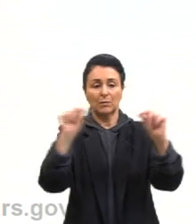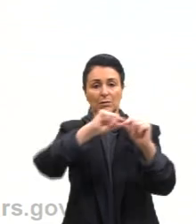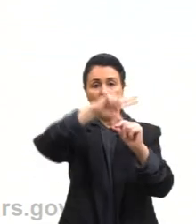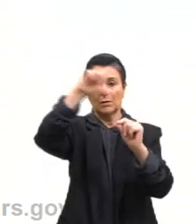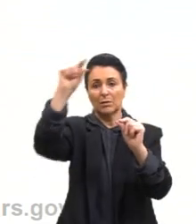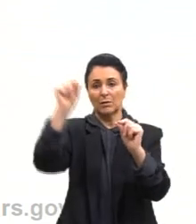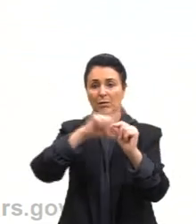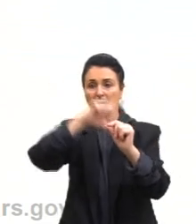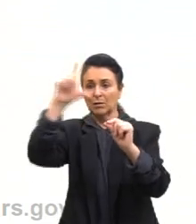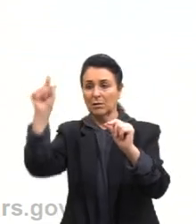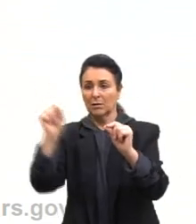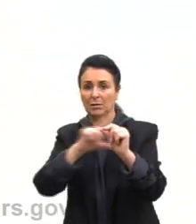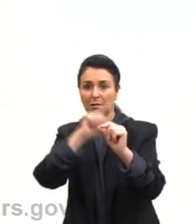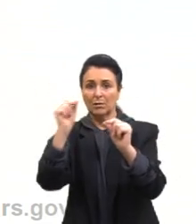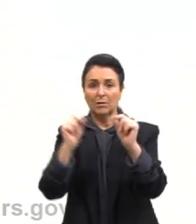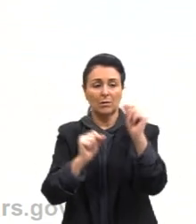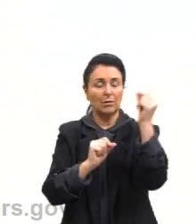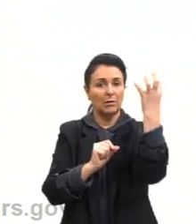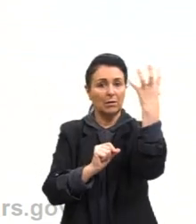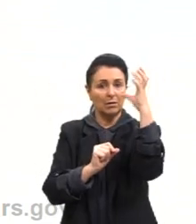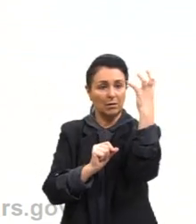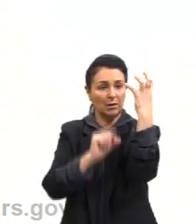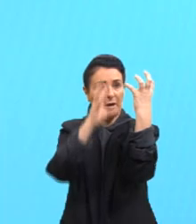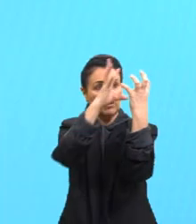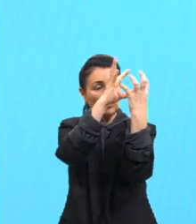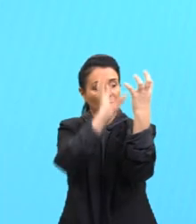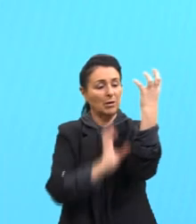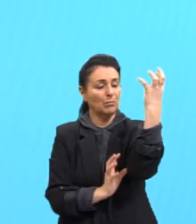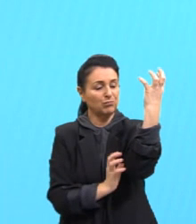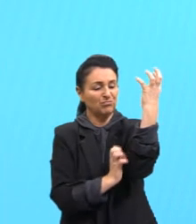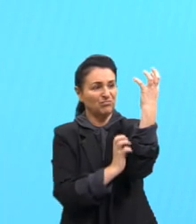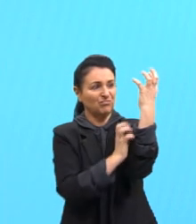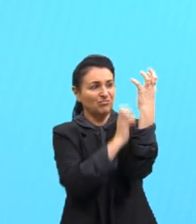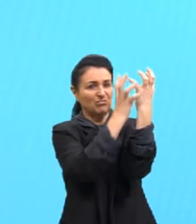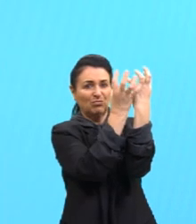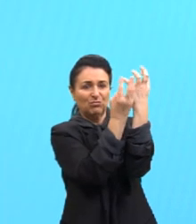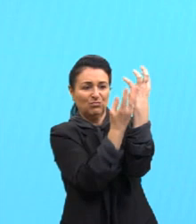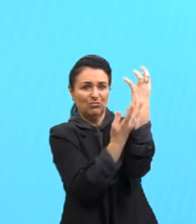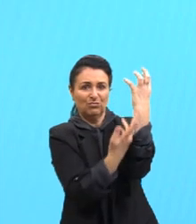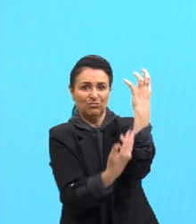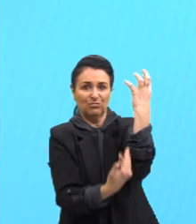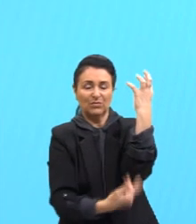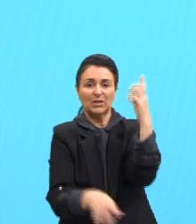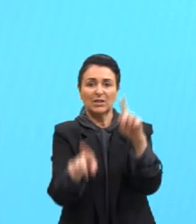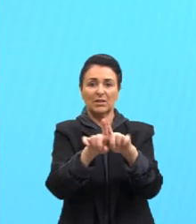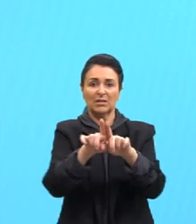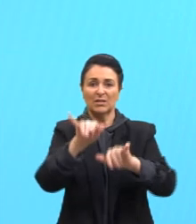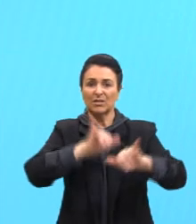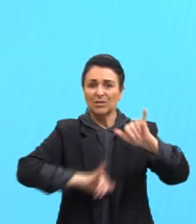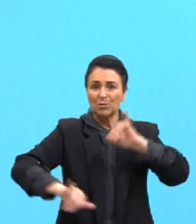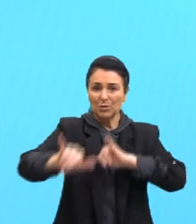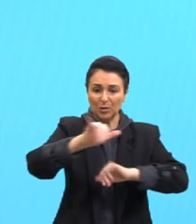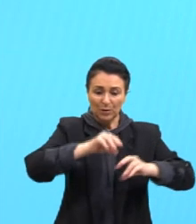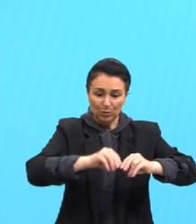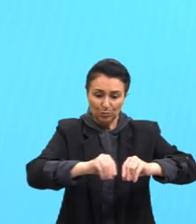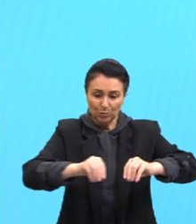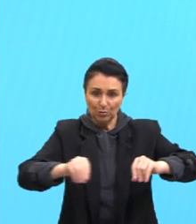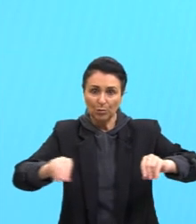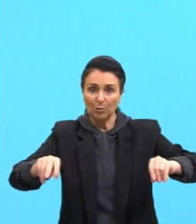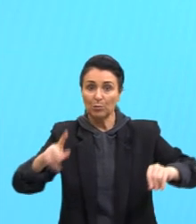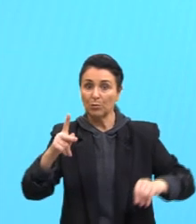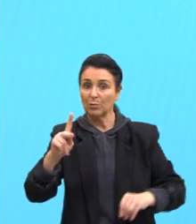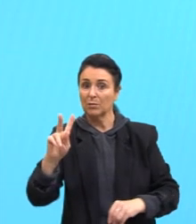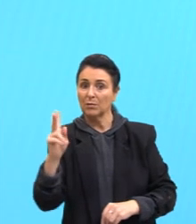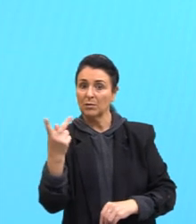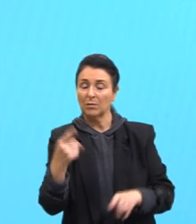árvores, ou seja, corrói as árvores. A alteração química do pH do solo, alteração no solo,